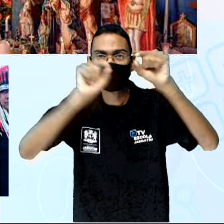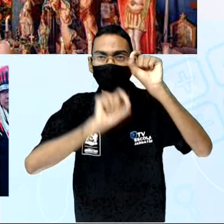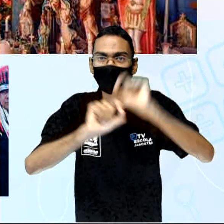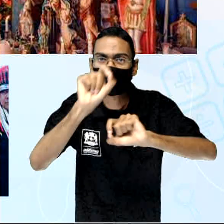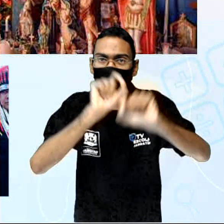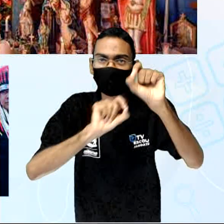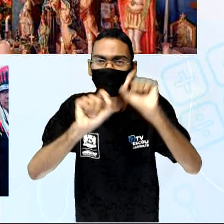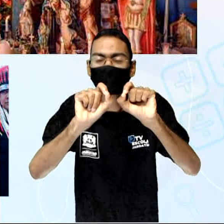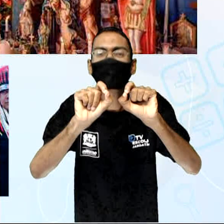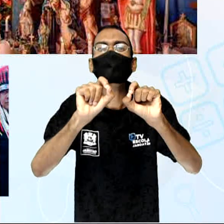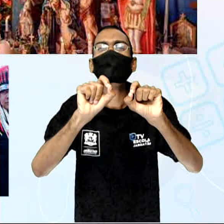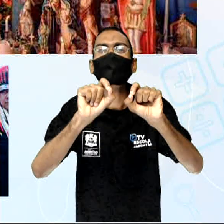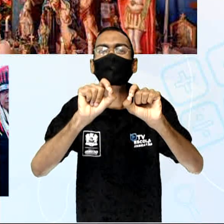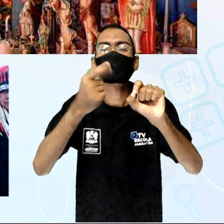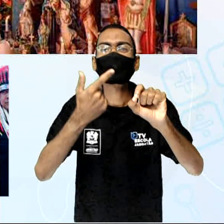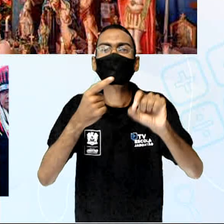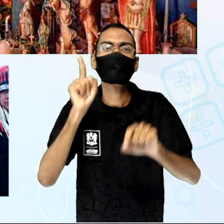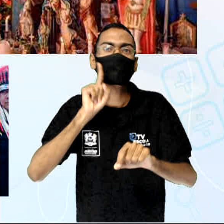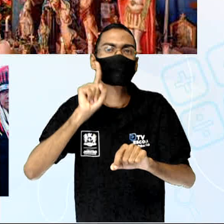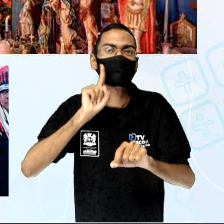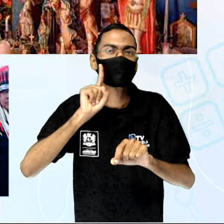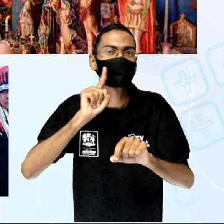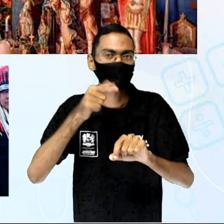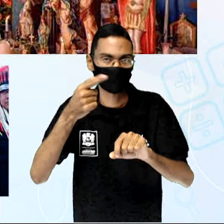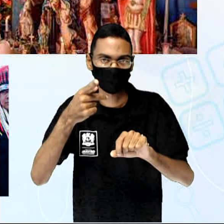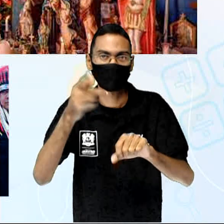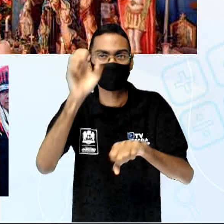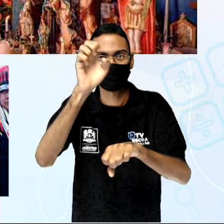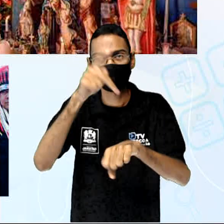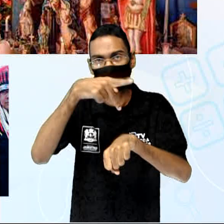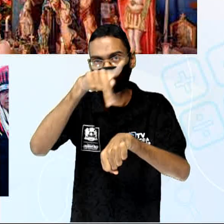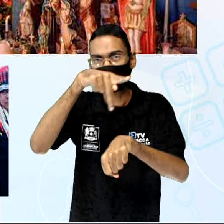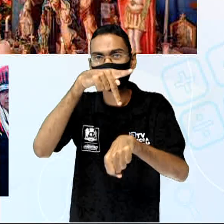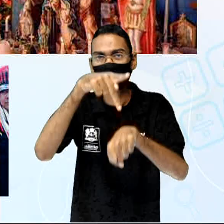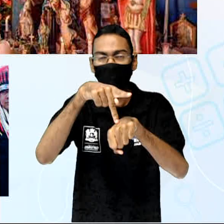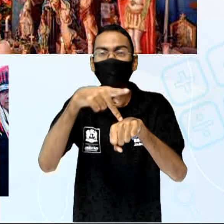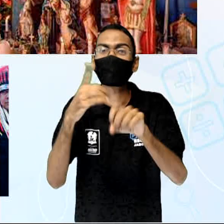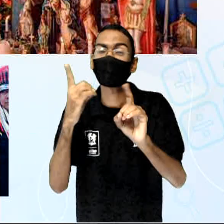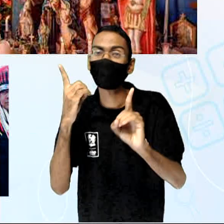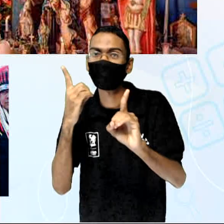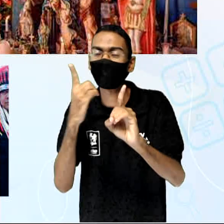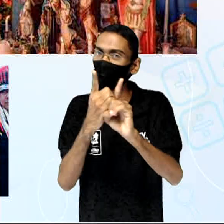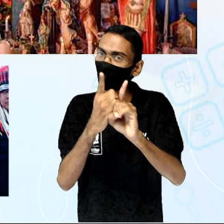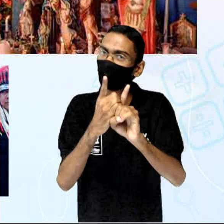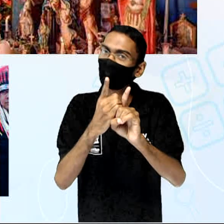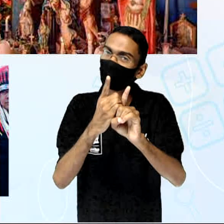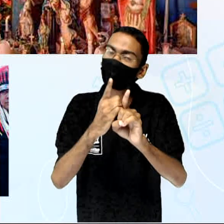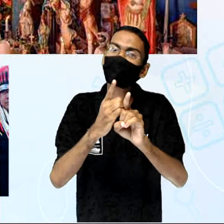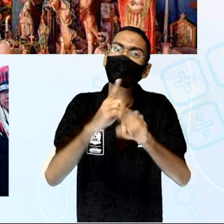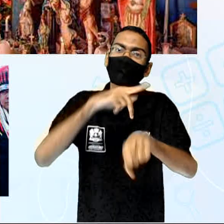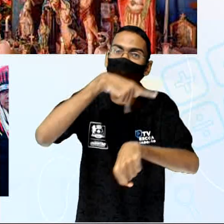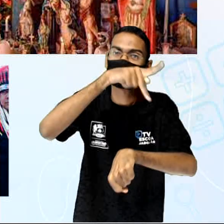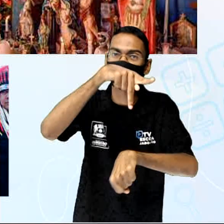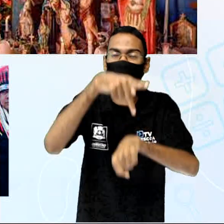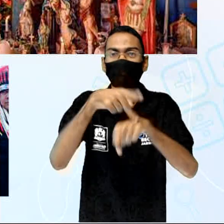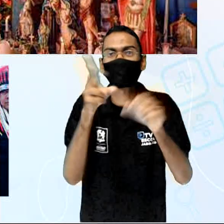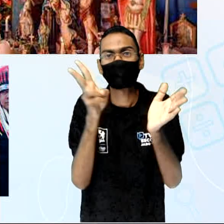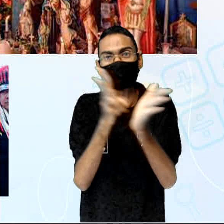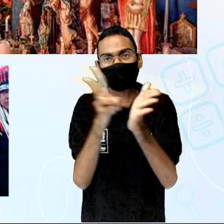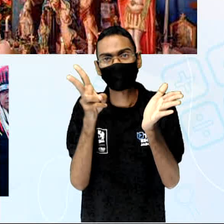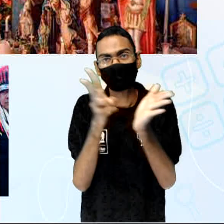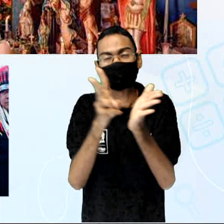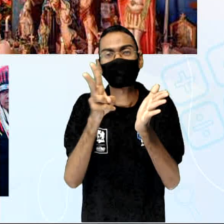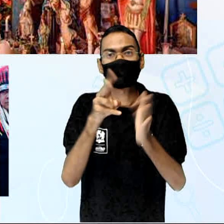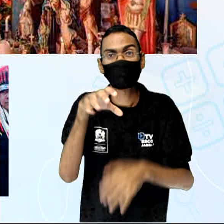Veja que isso se parece, então, um encontro de nações indígenas do continente americano. Então, isso é uma